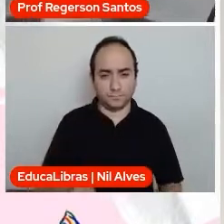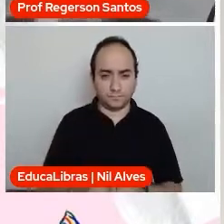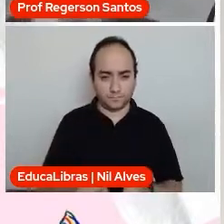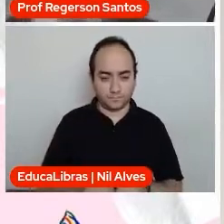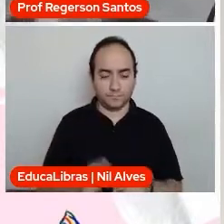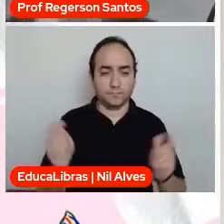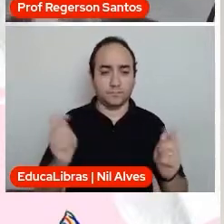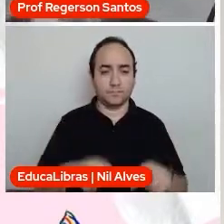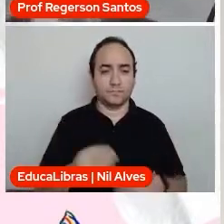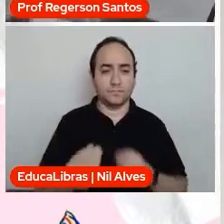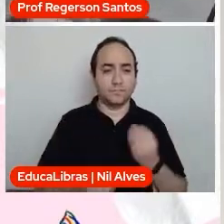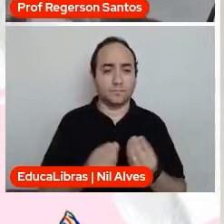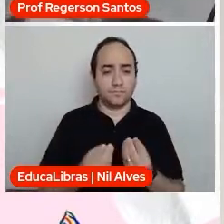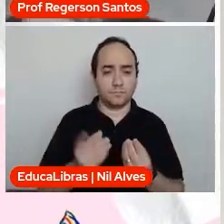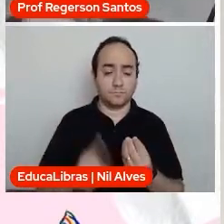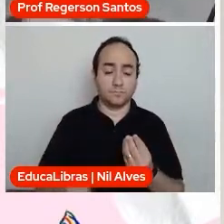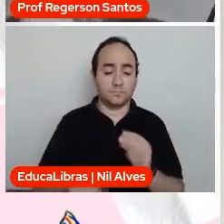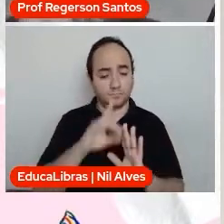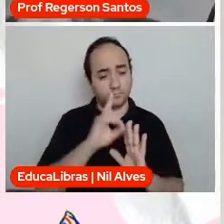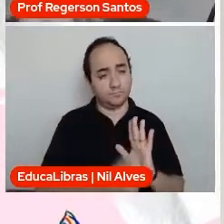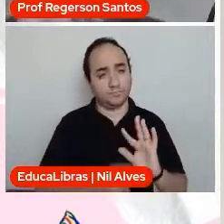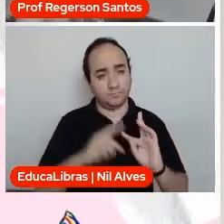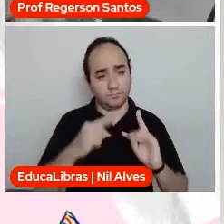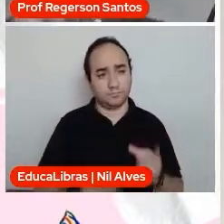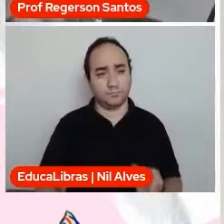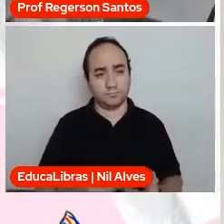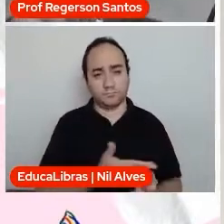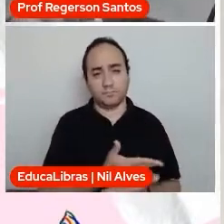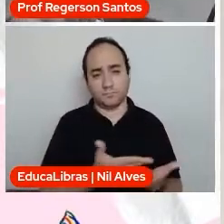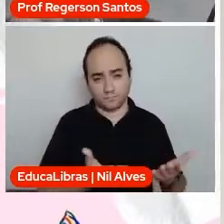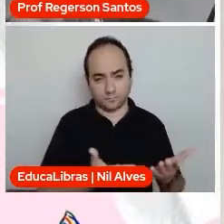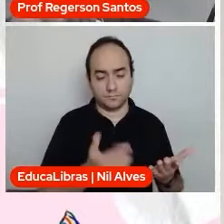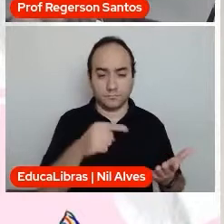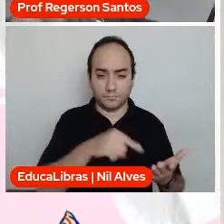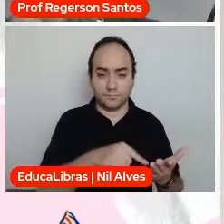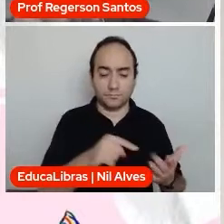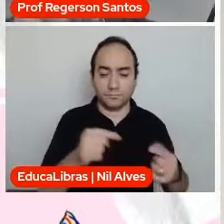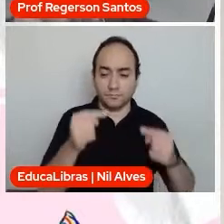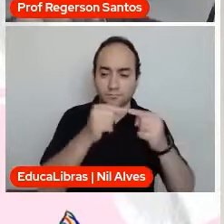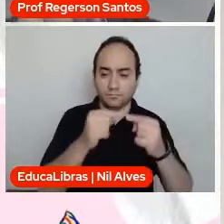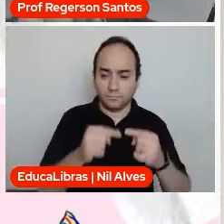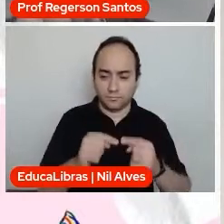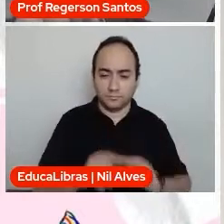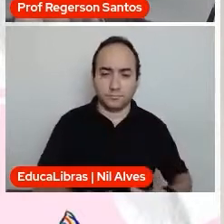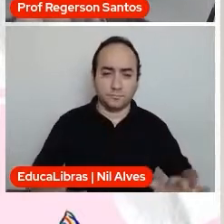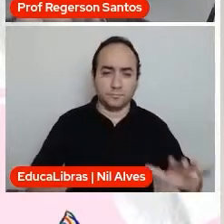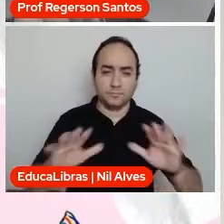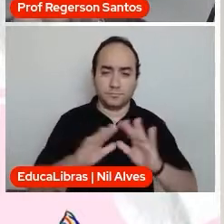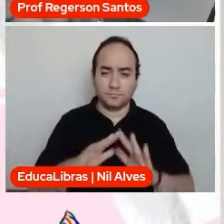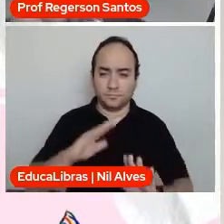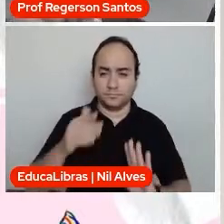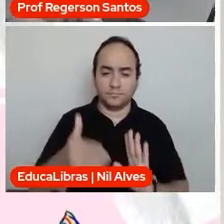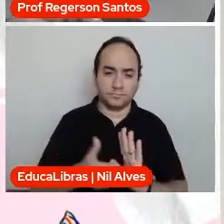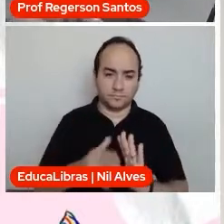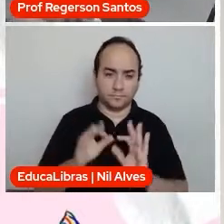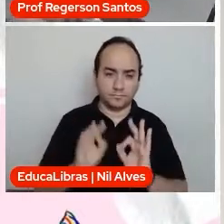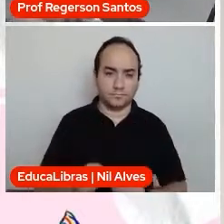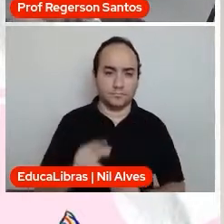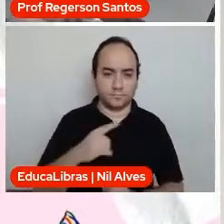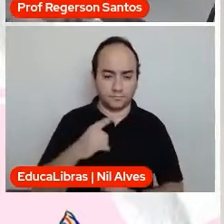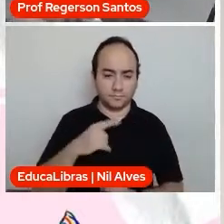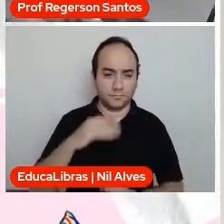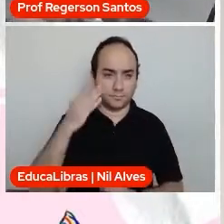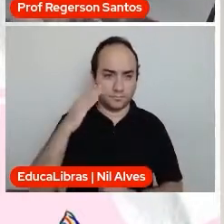não for através dos direitos humanos. E os direitos humanos estão em todas as pontas da escola, desde que o estudante